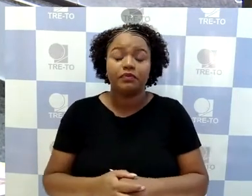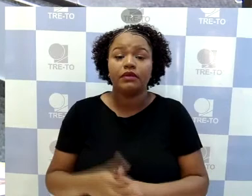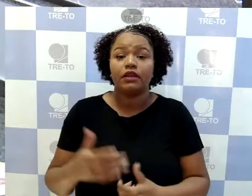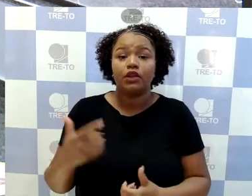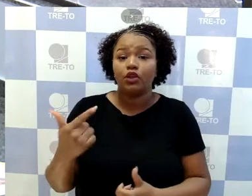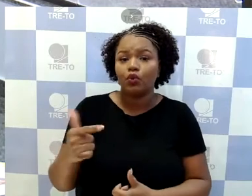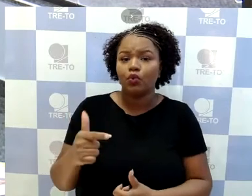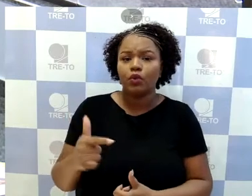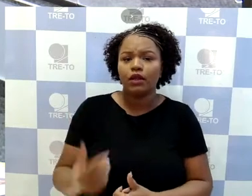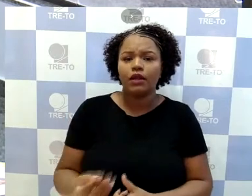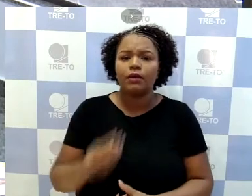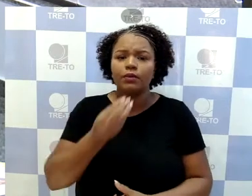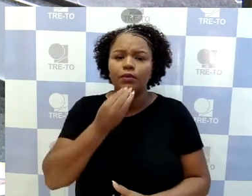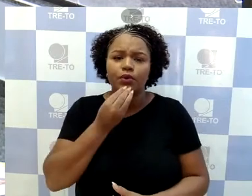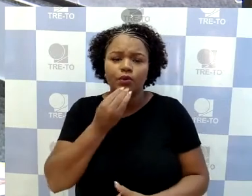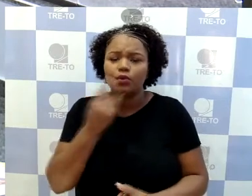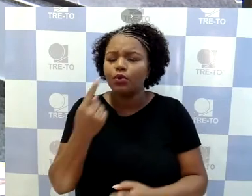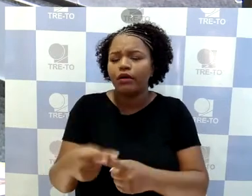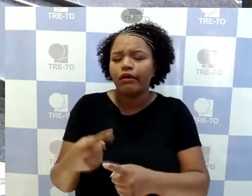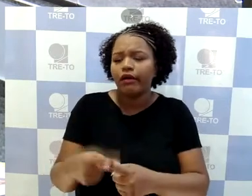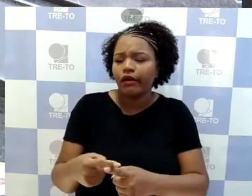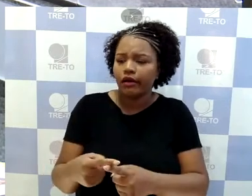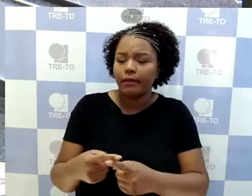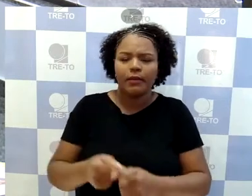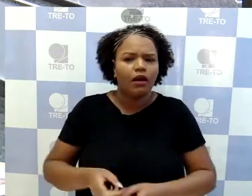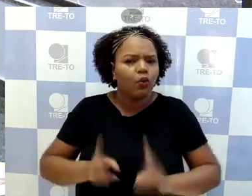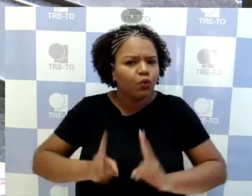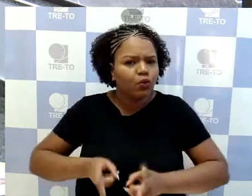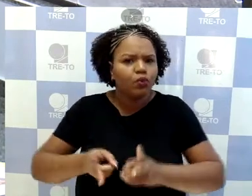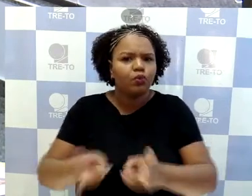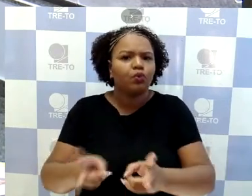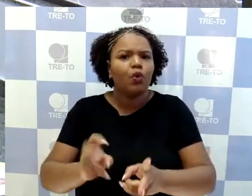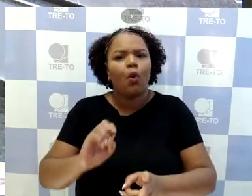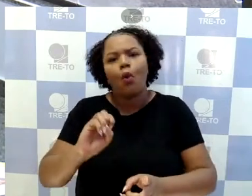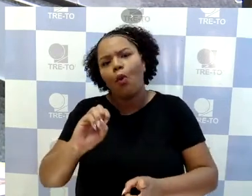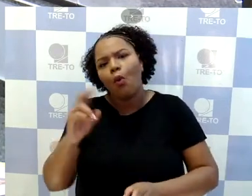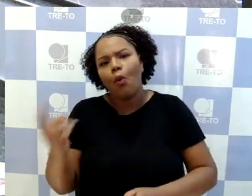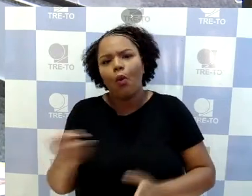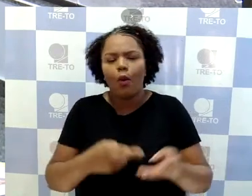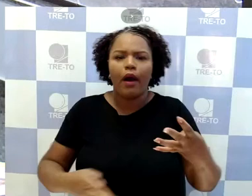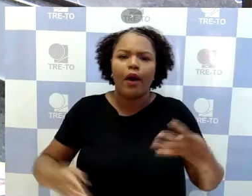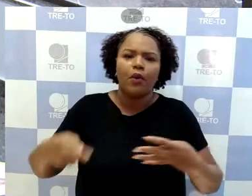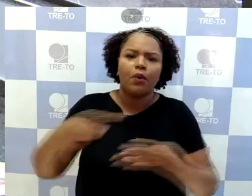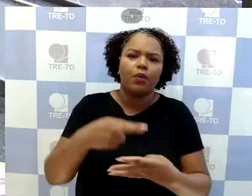para insistir em um recurso para trazer a matéria para o tribunal em uma eleição como 2020,